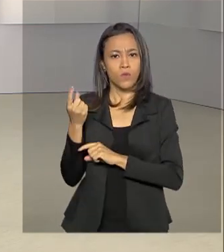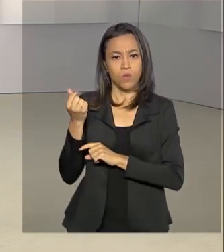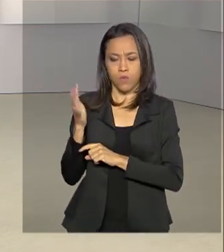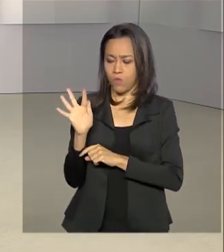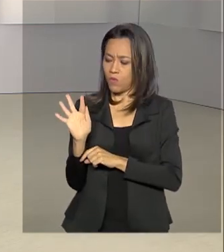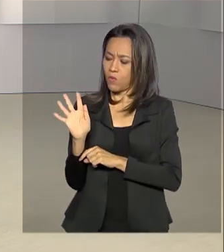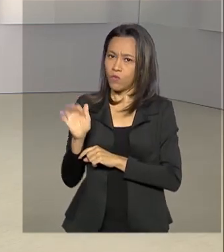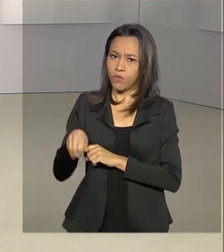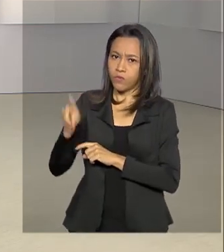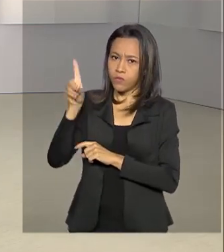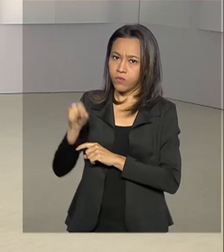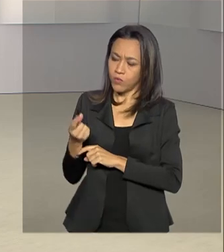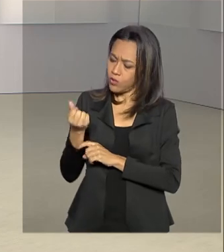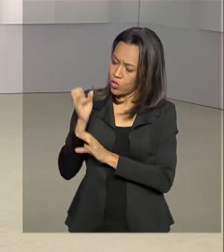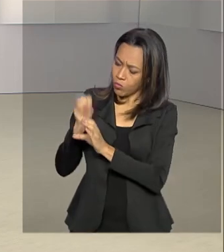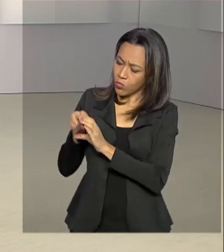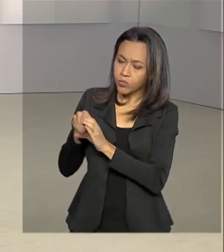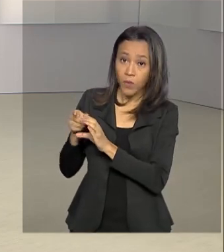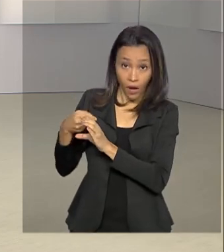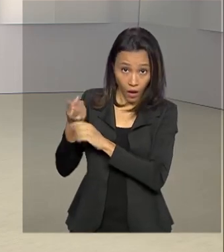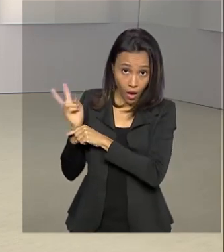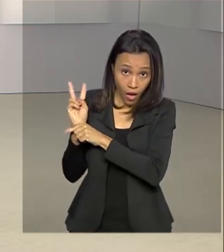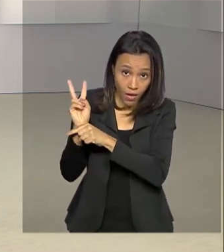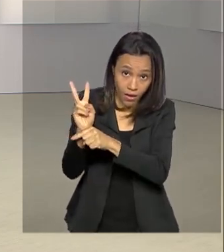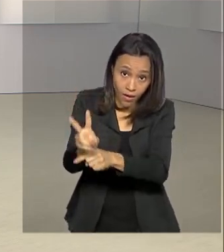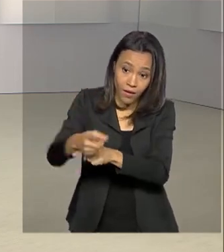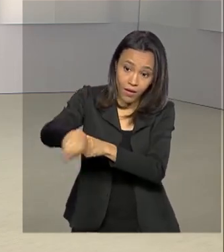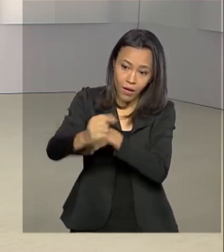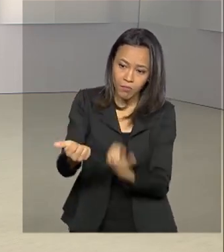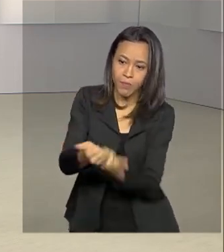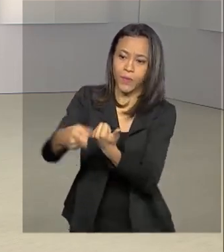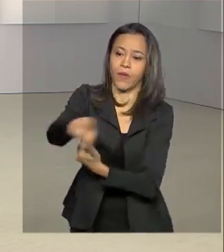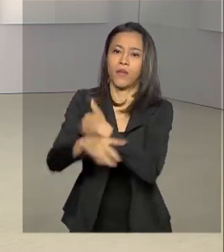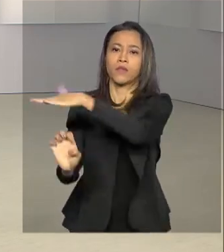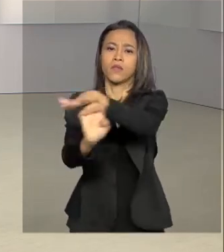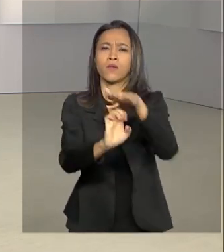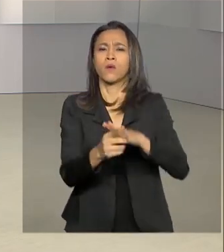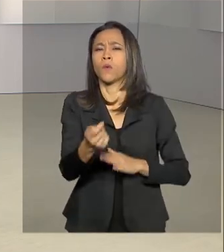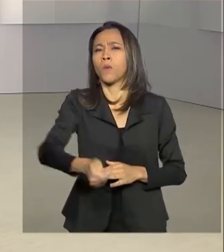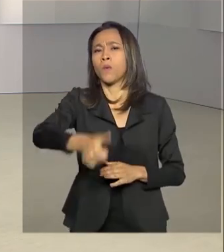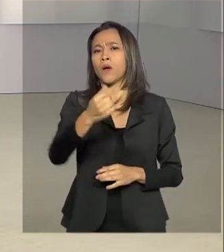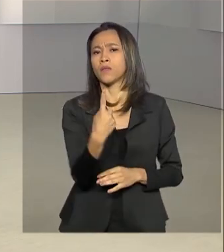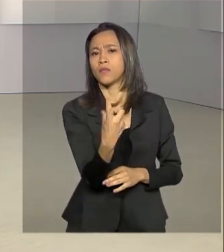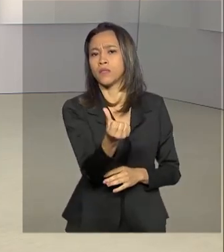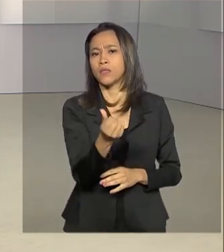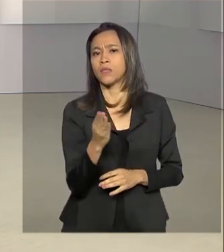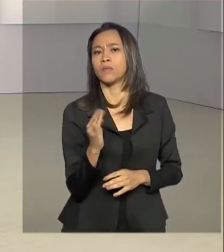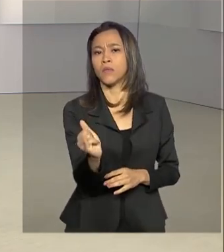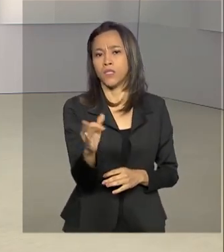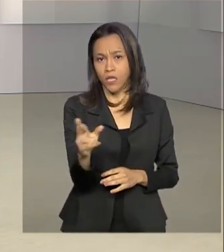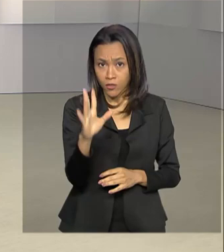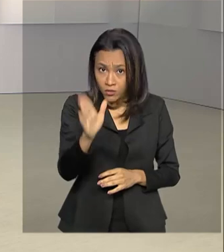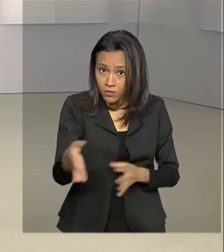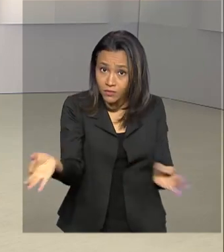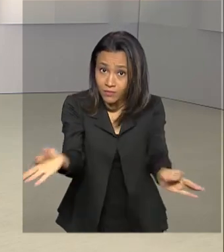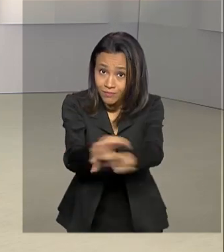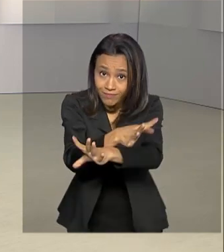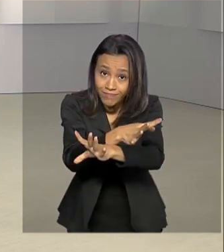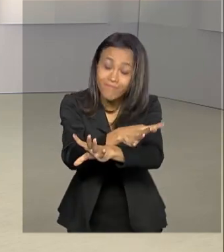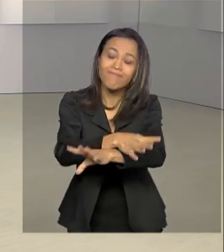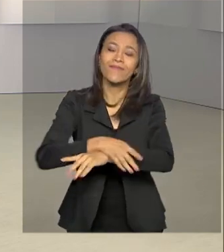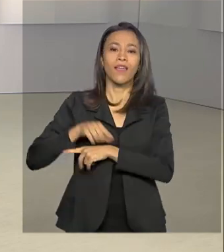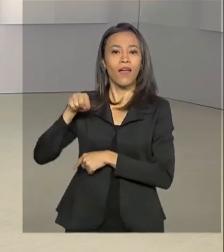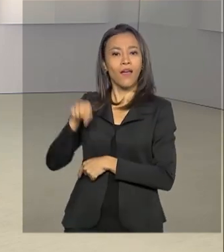a linha destinada às micro e pequenas empresas. São quase 16 bilhões de reais já disponíveis para empréstimo. Os